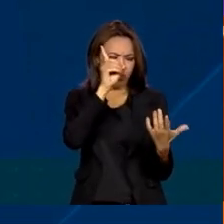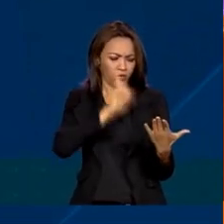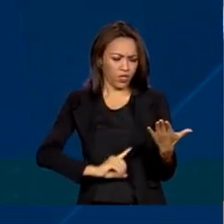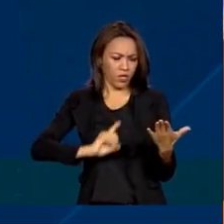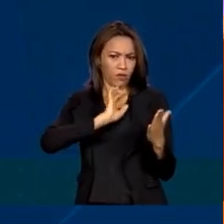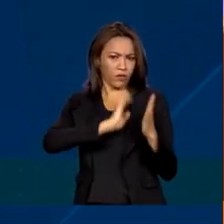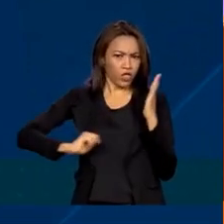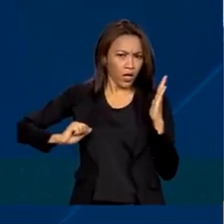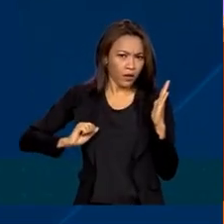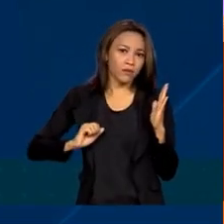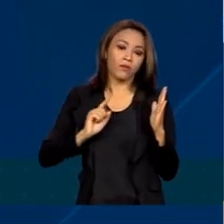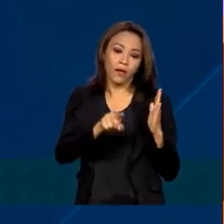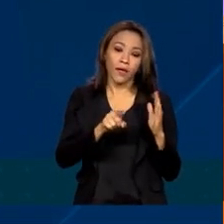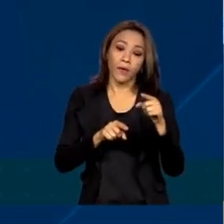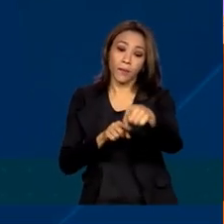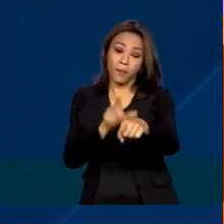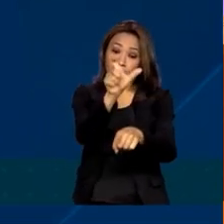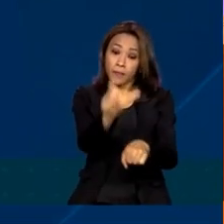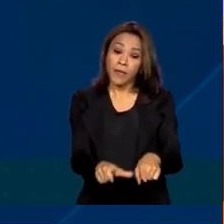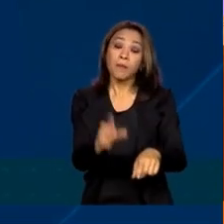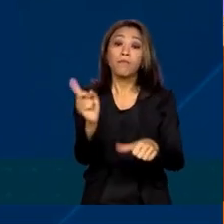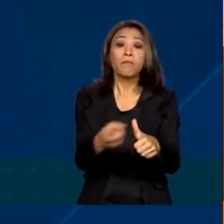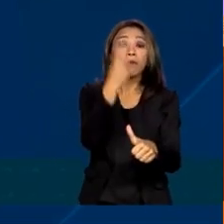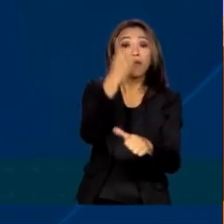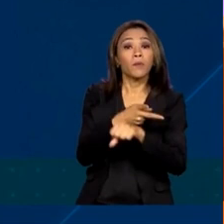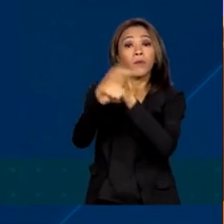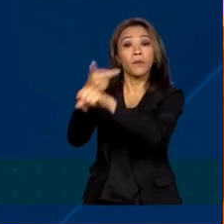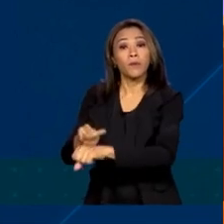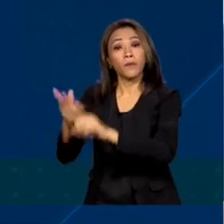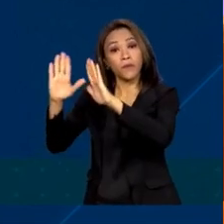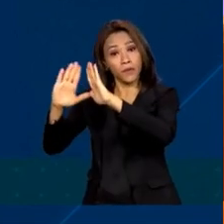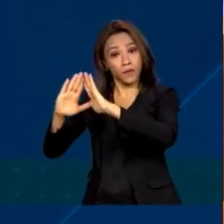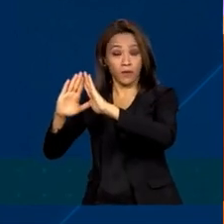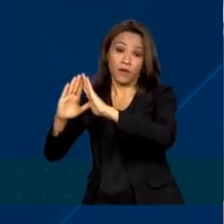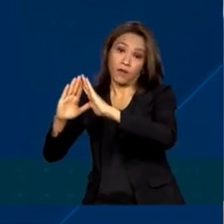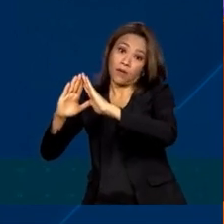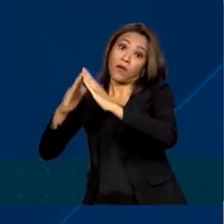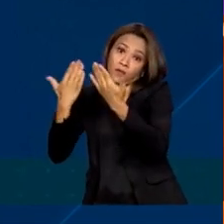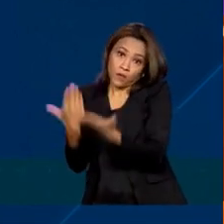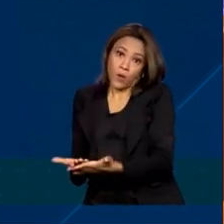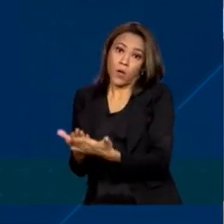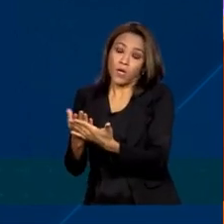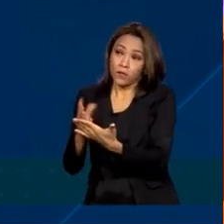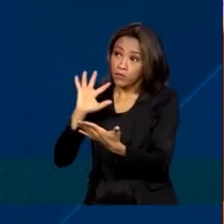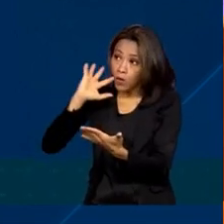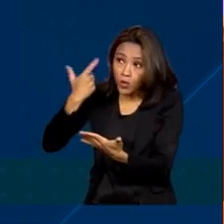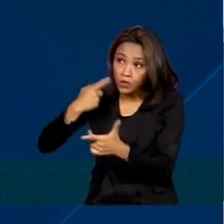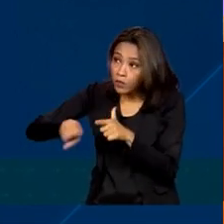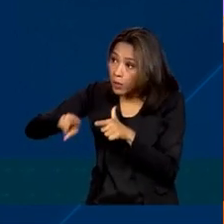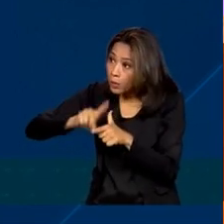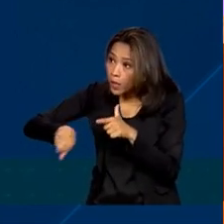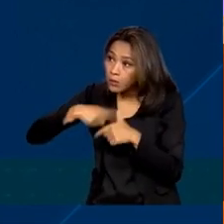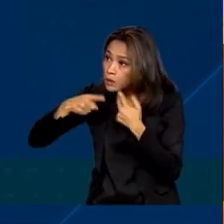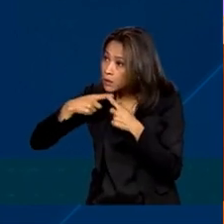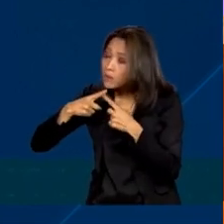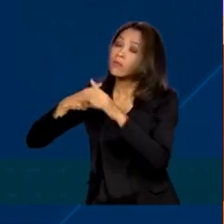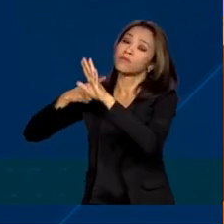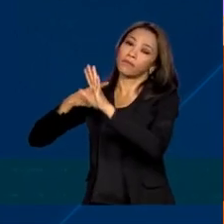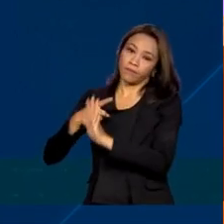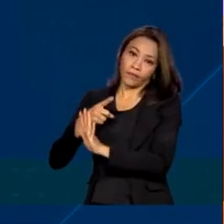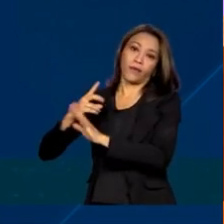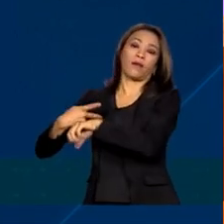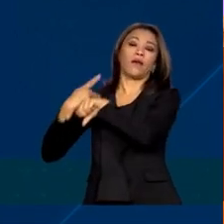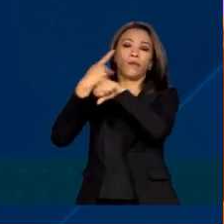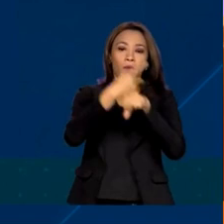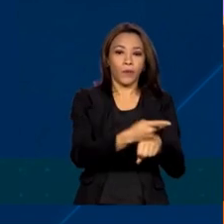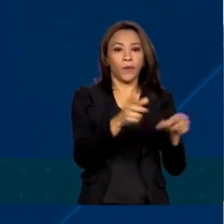Primeiro procure instituição de ensino e caso o problema não possa ser resolvido, não consiga ser resolvido, ele procure ali o órgão